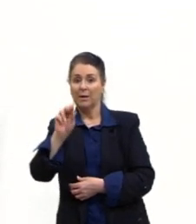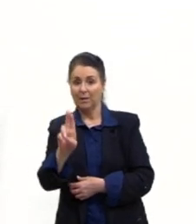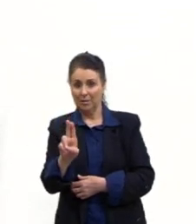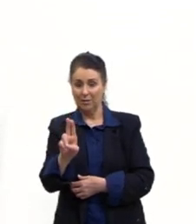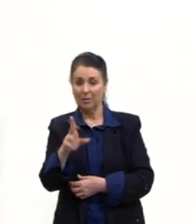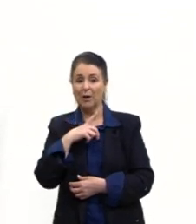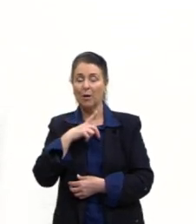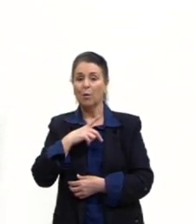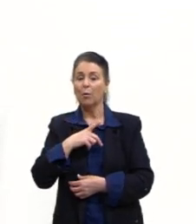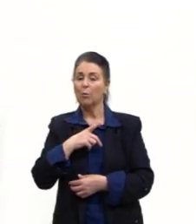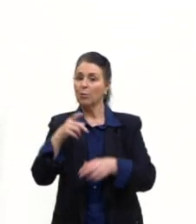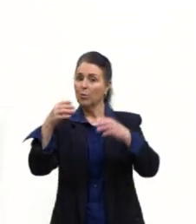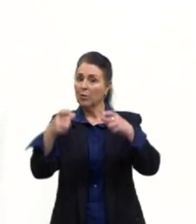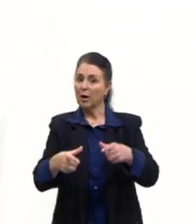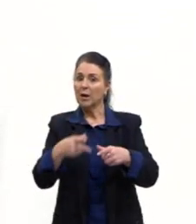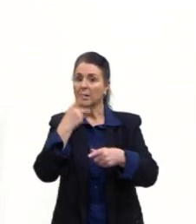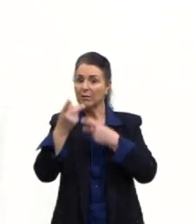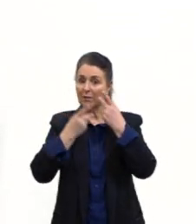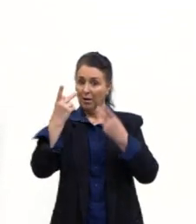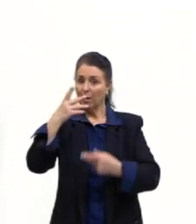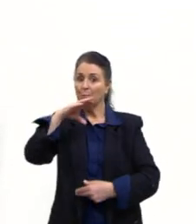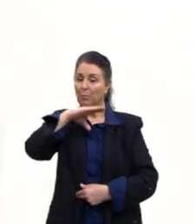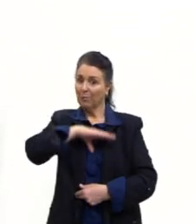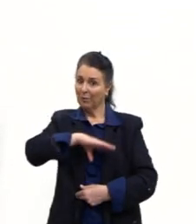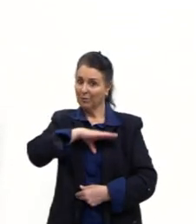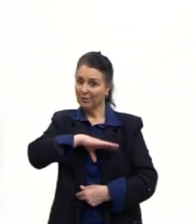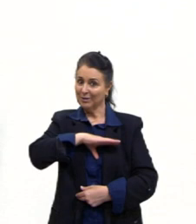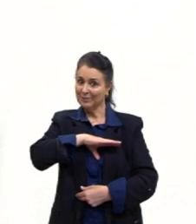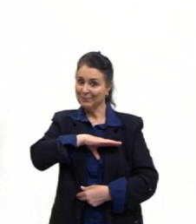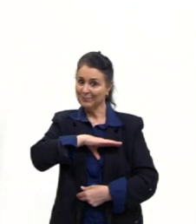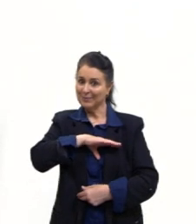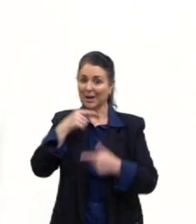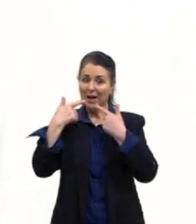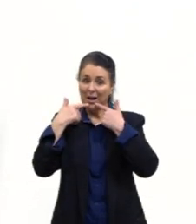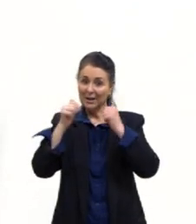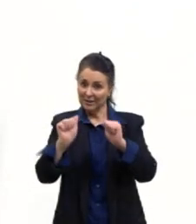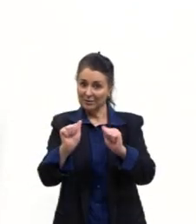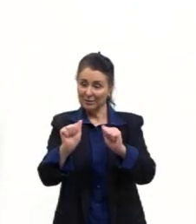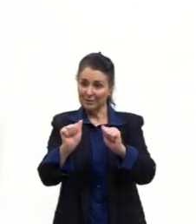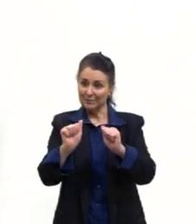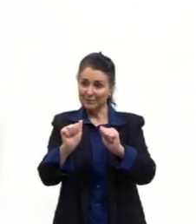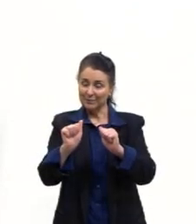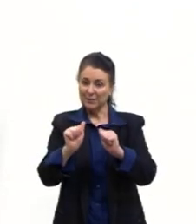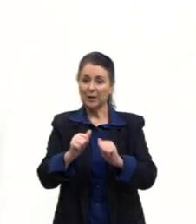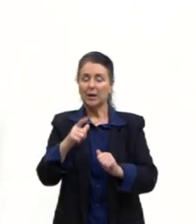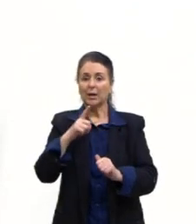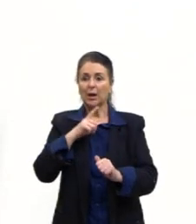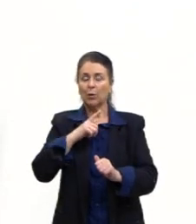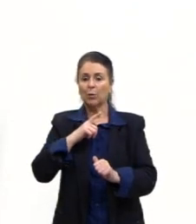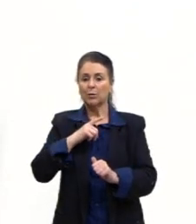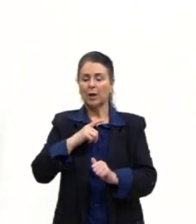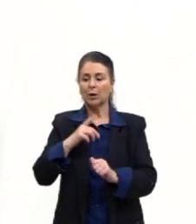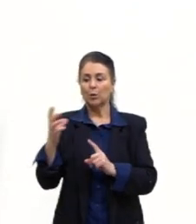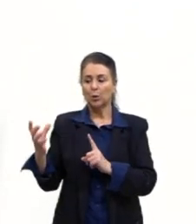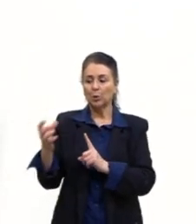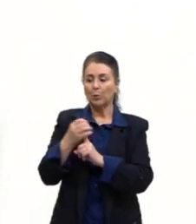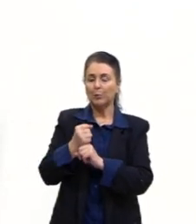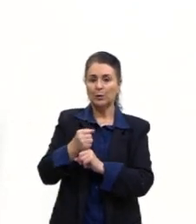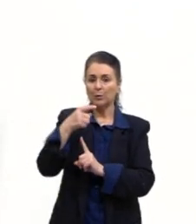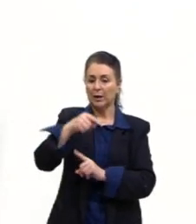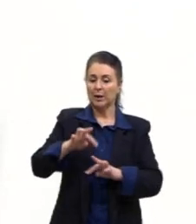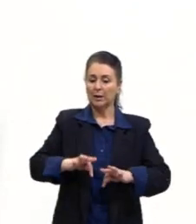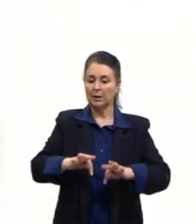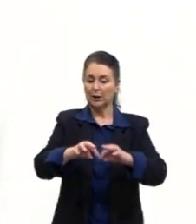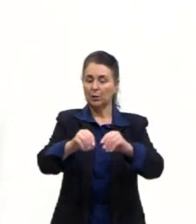e Hong Kong são responsáveis por todas as questões locais, tá? Eles têm domínio daquele território,